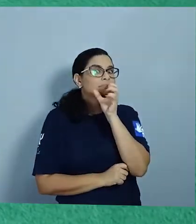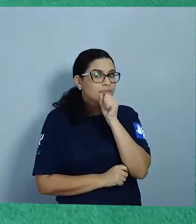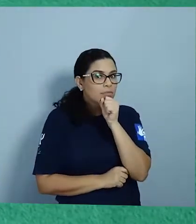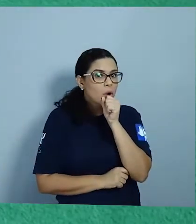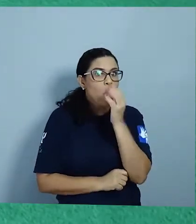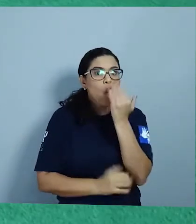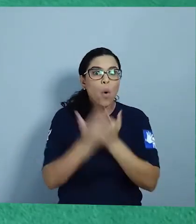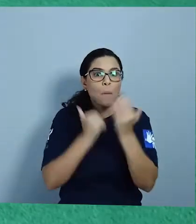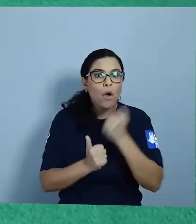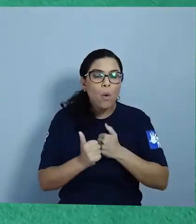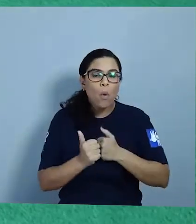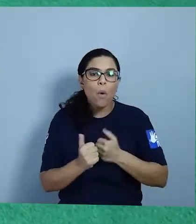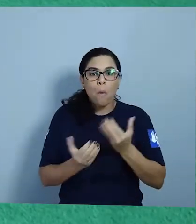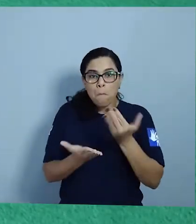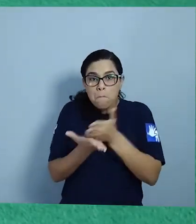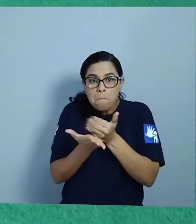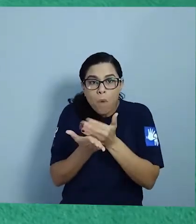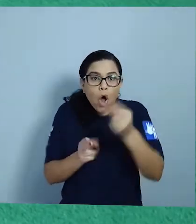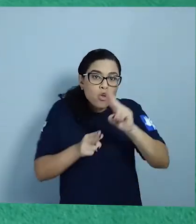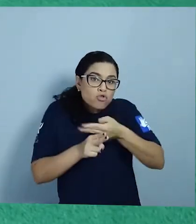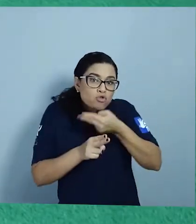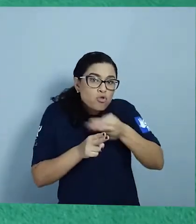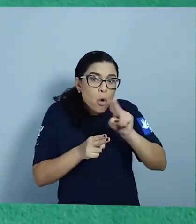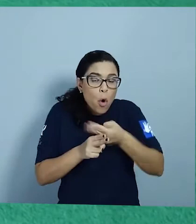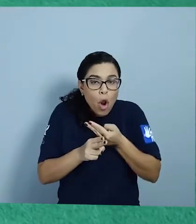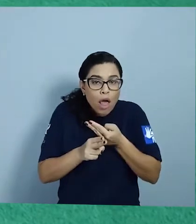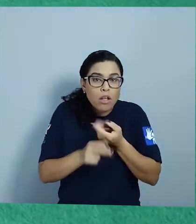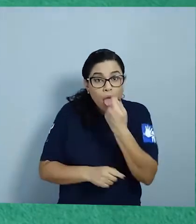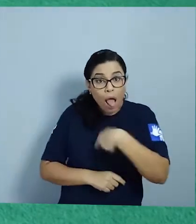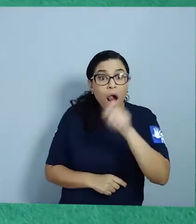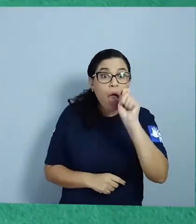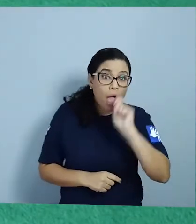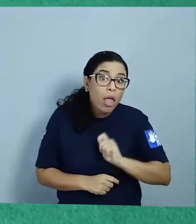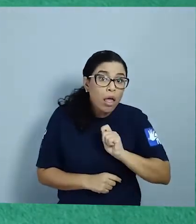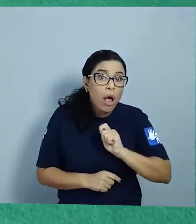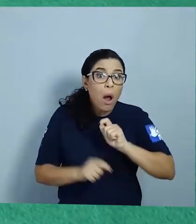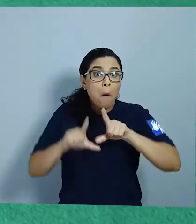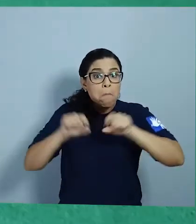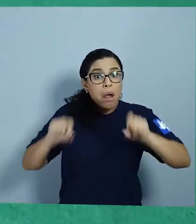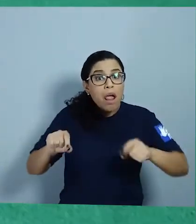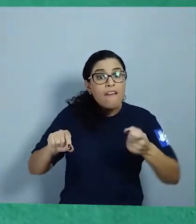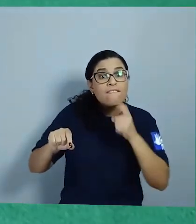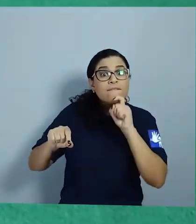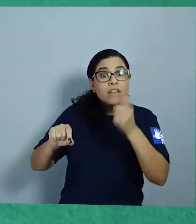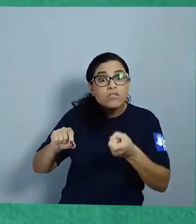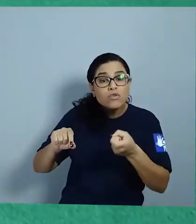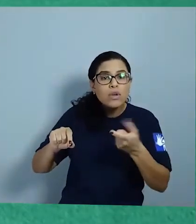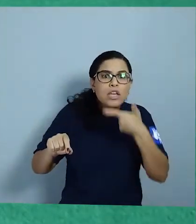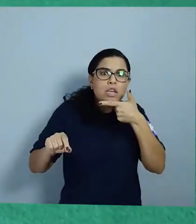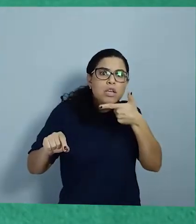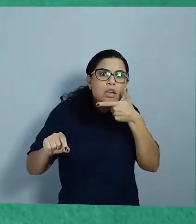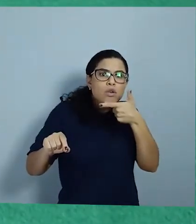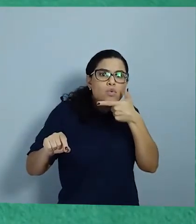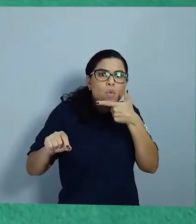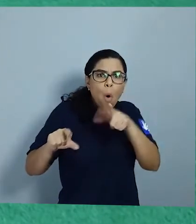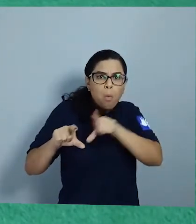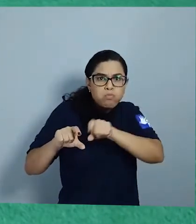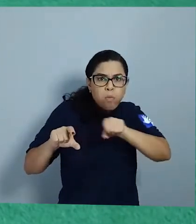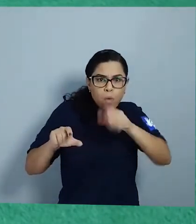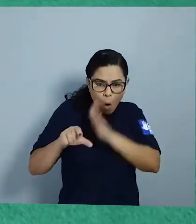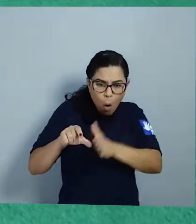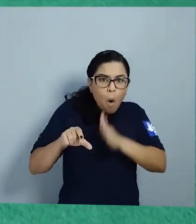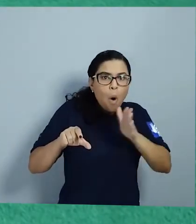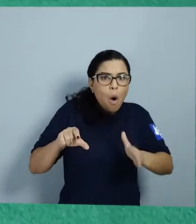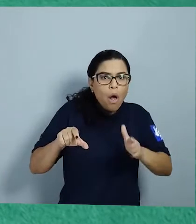Ela comeu Uma fatia de bolo de chocolate Um sorvete Um pepino Um pedaço de queijo Uma rodela de